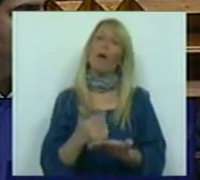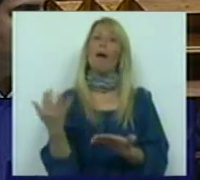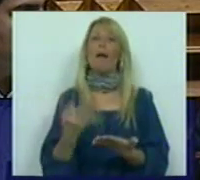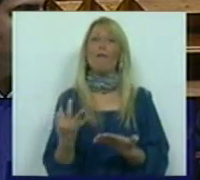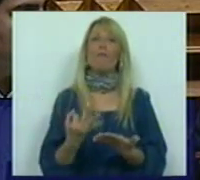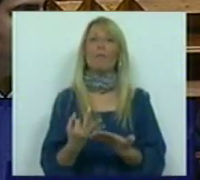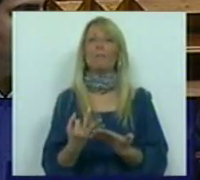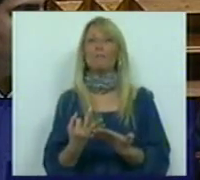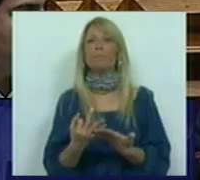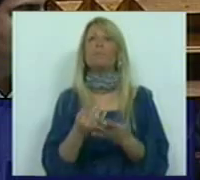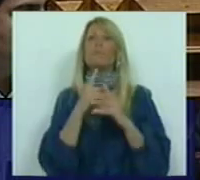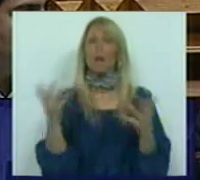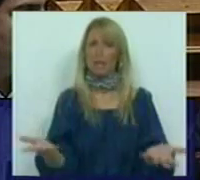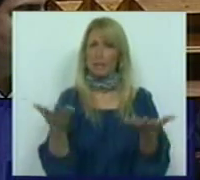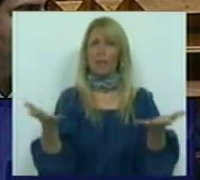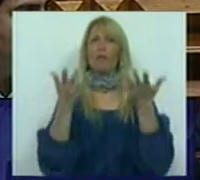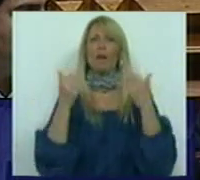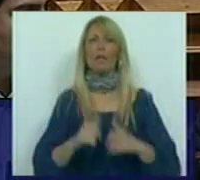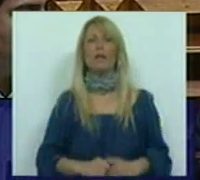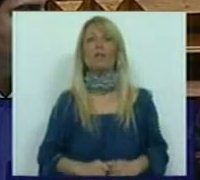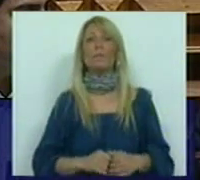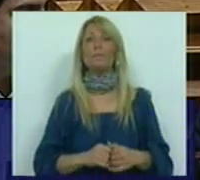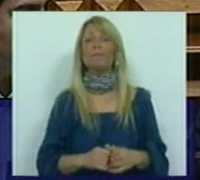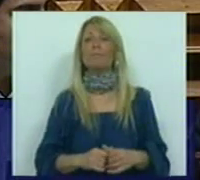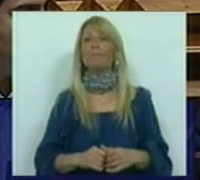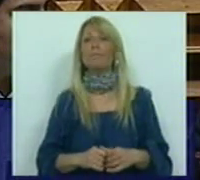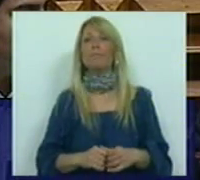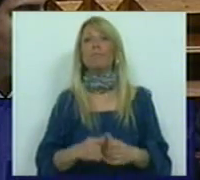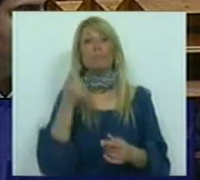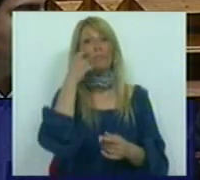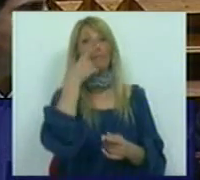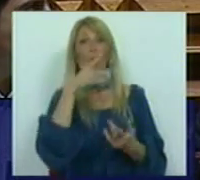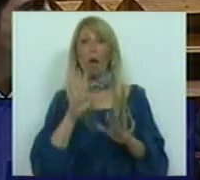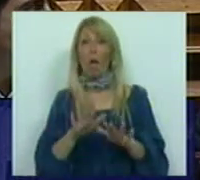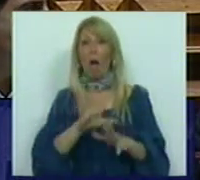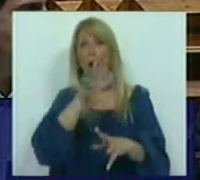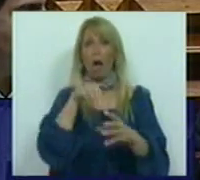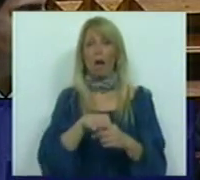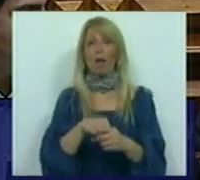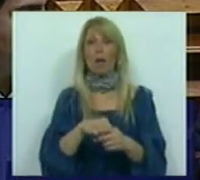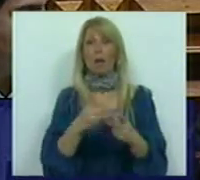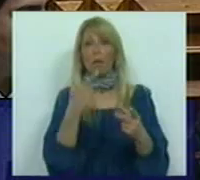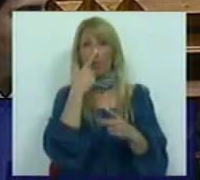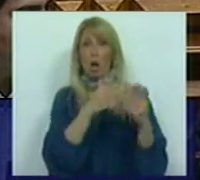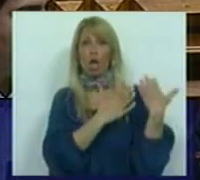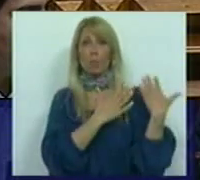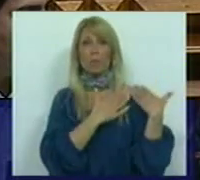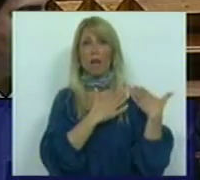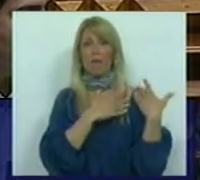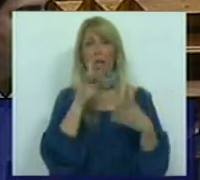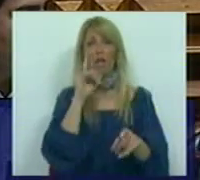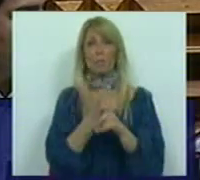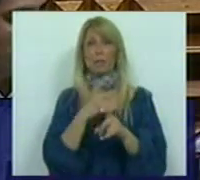têm sido incentivadas por quem está no terreno, pelos responsáveis da Inspeção Geral de Trabalho,